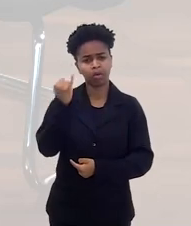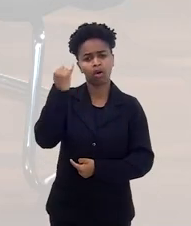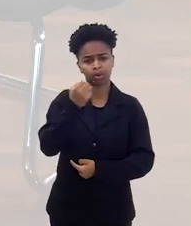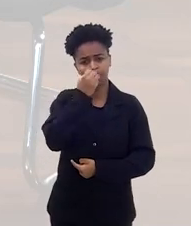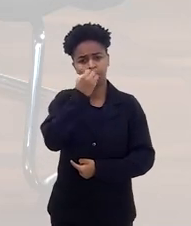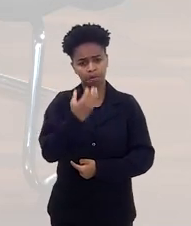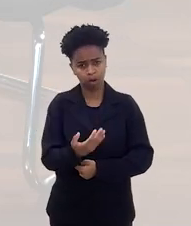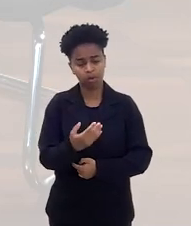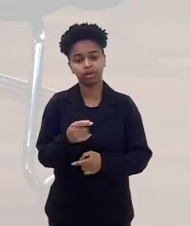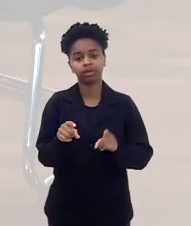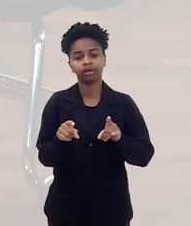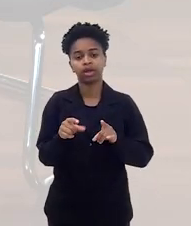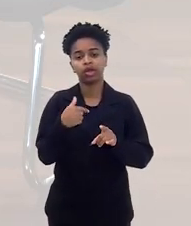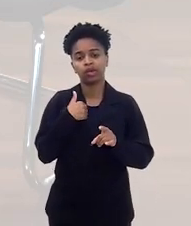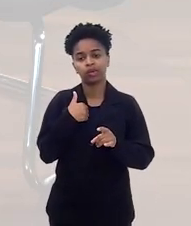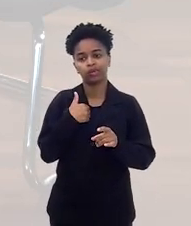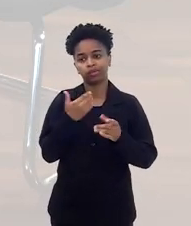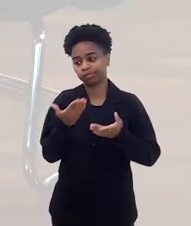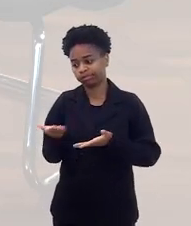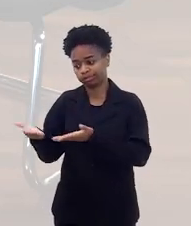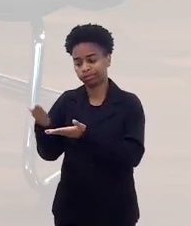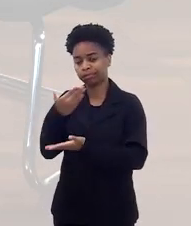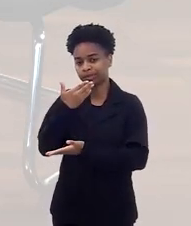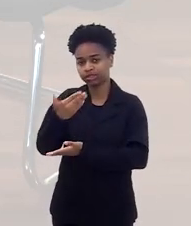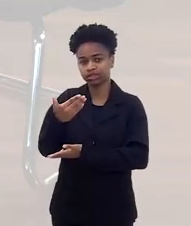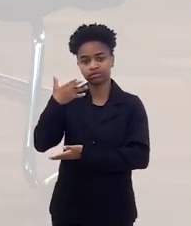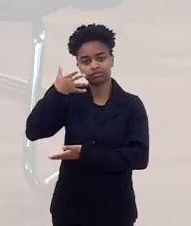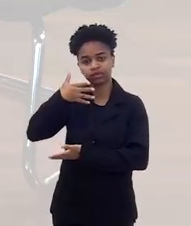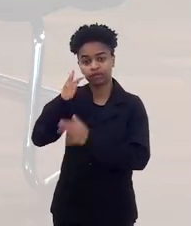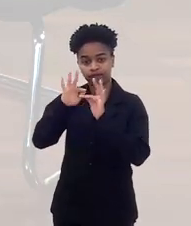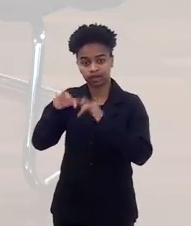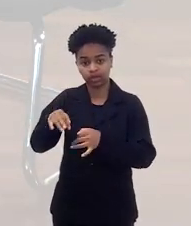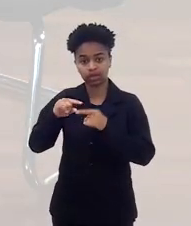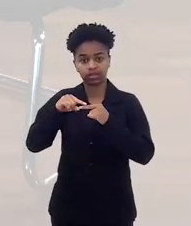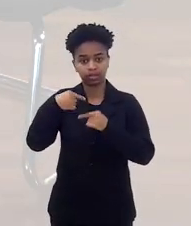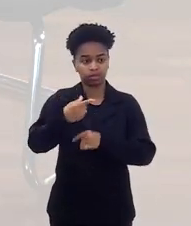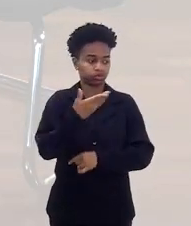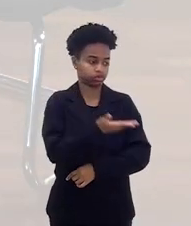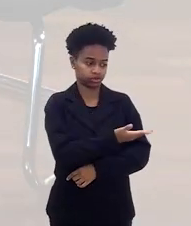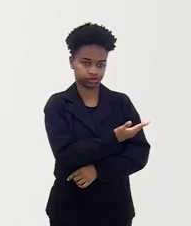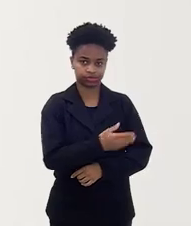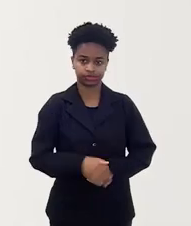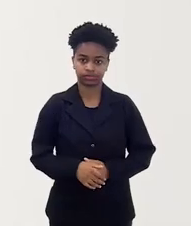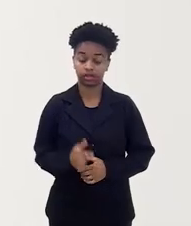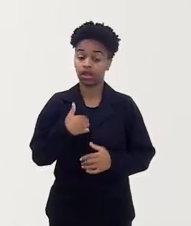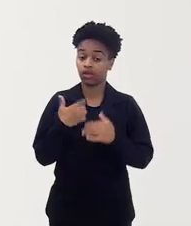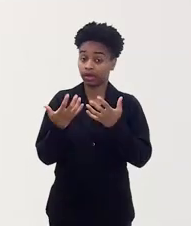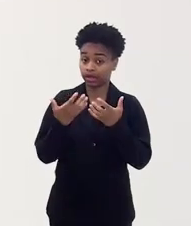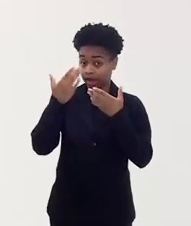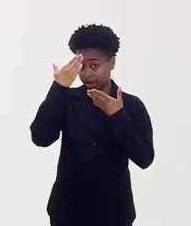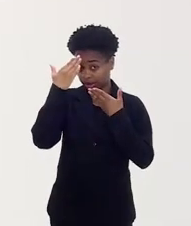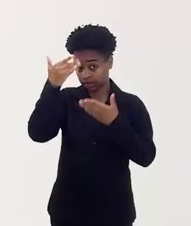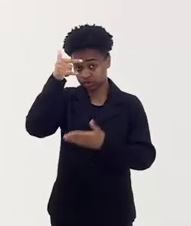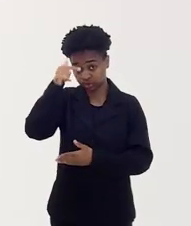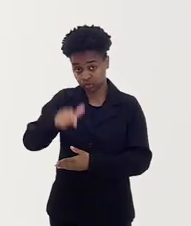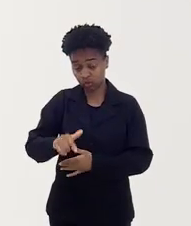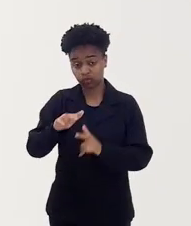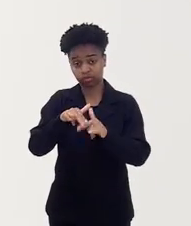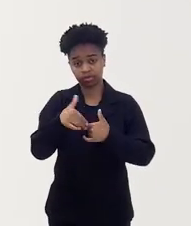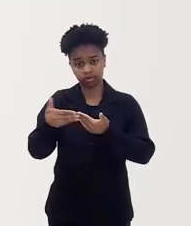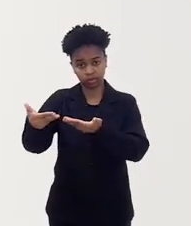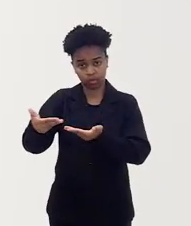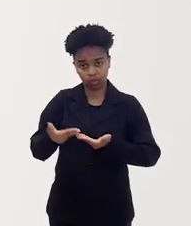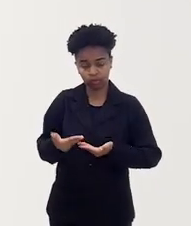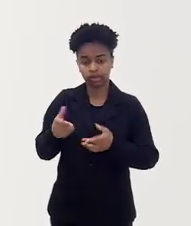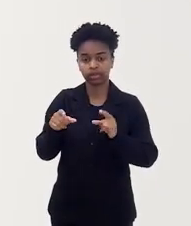bacana, muito bom. Queria passar a palavra para as suas considerações finais, deputada, e depois a doutora Tuani. Queria agradecer, mais uma vez, o